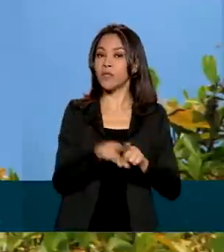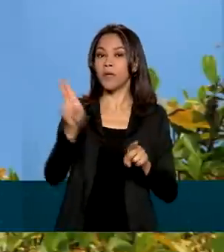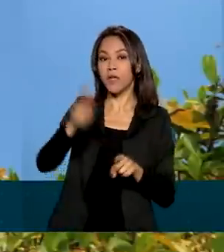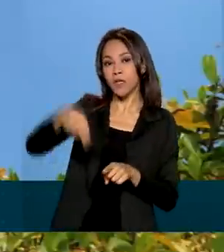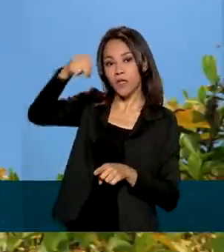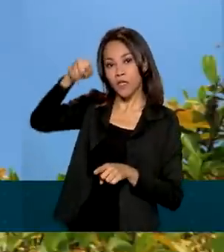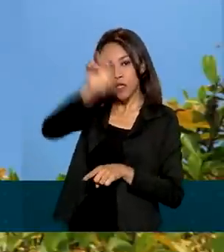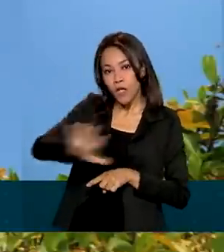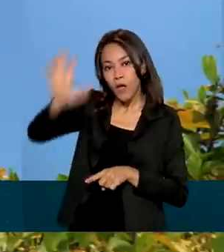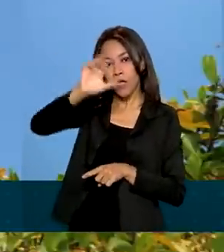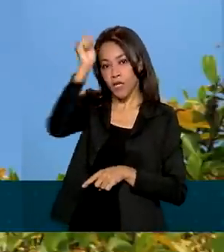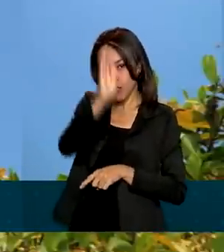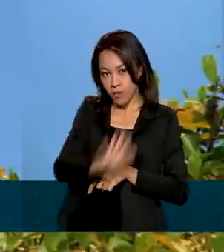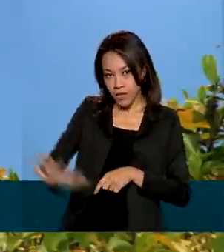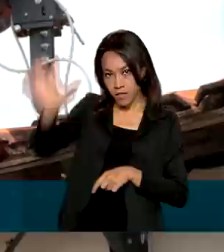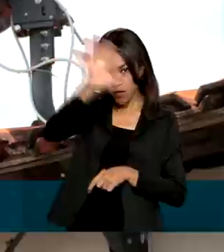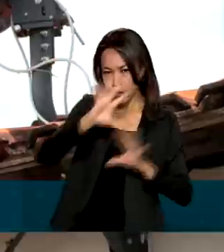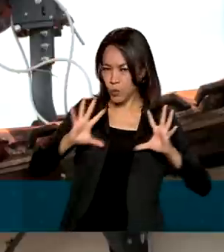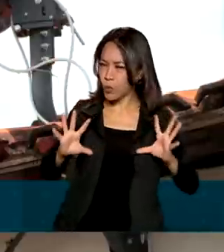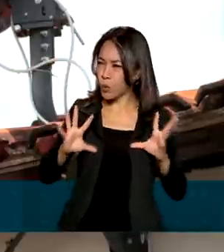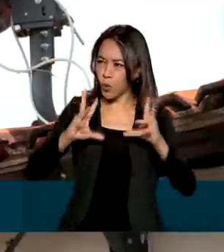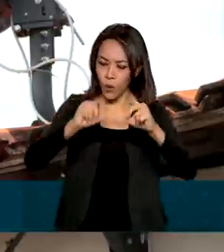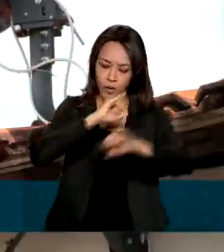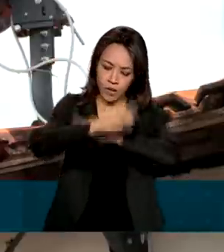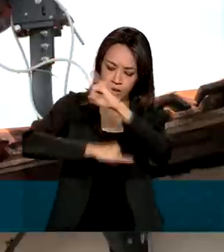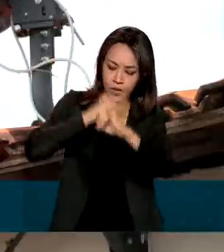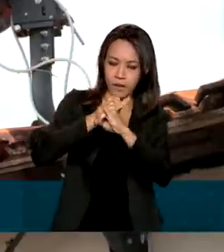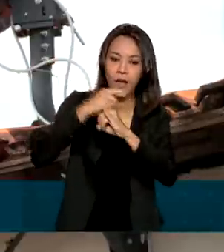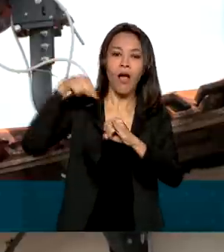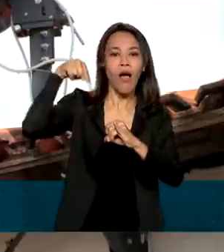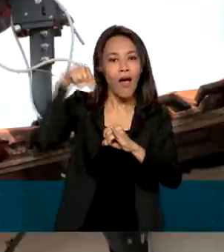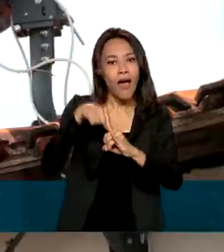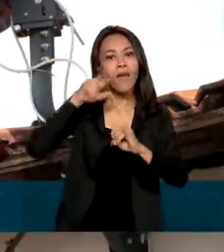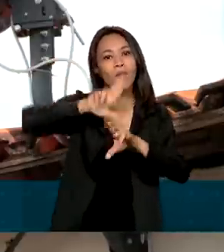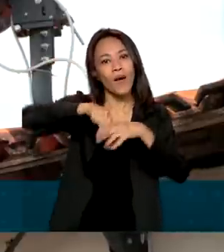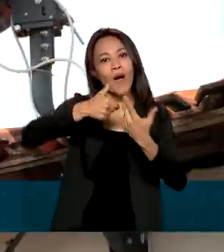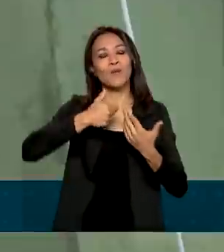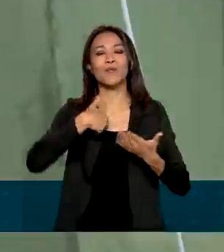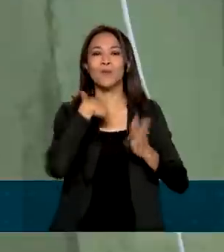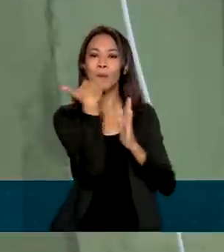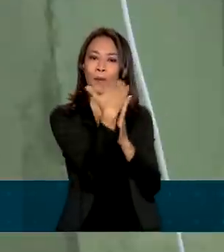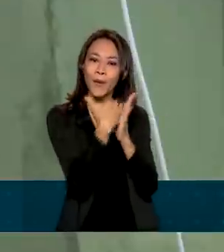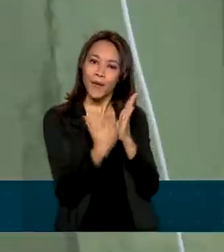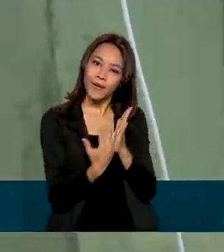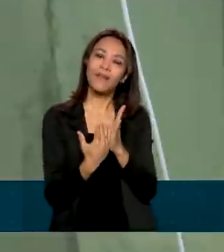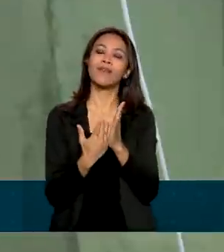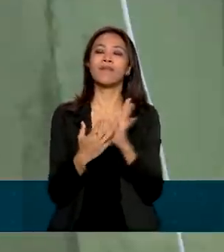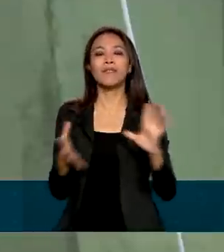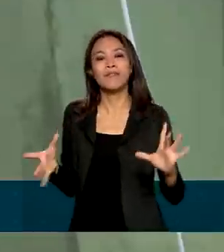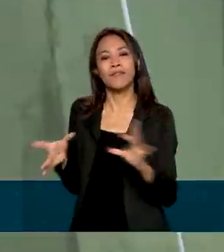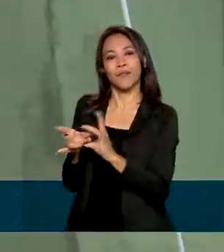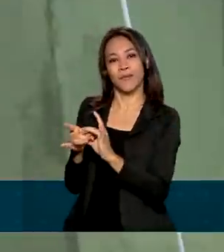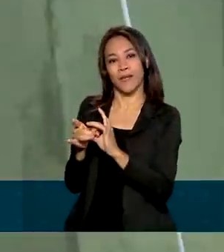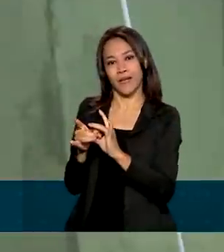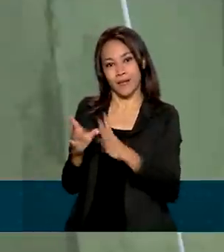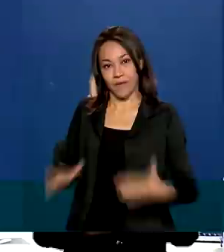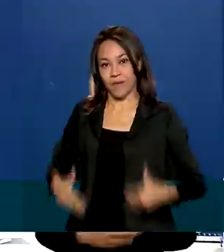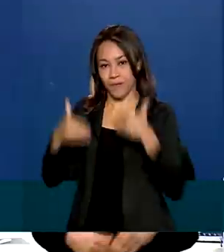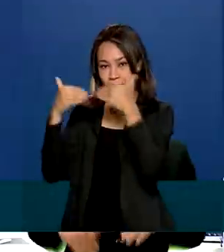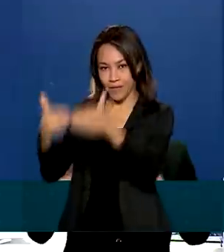Toda a infraestrutura de conexão virá a partir do programa Wi-Fi Brasil do Ministério das Comunicações.